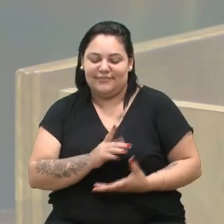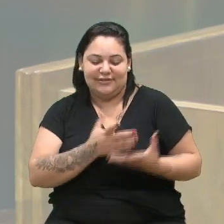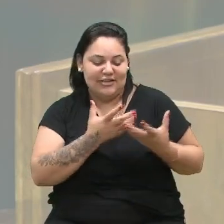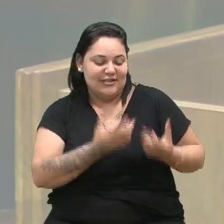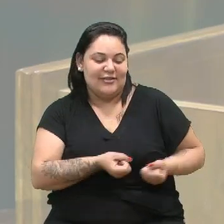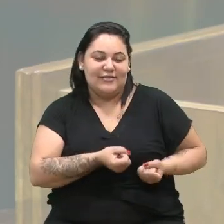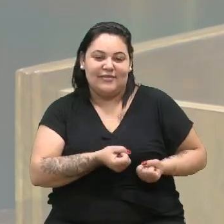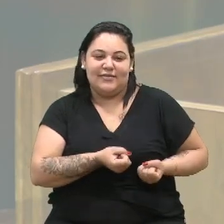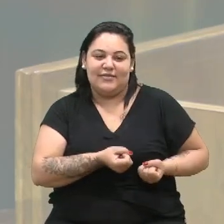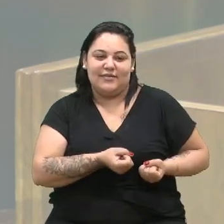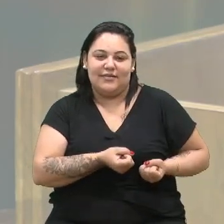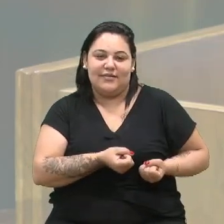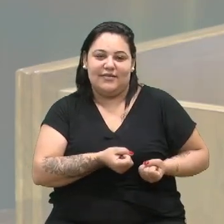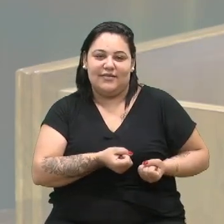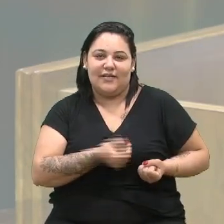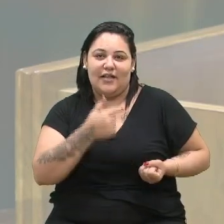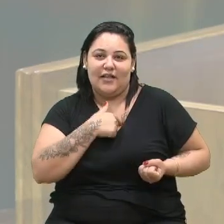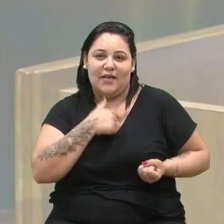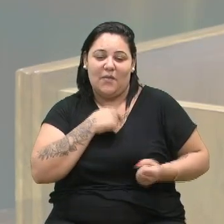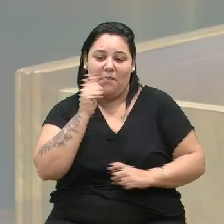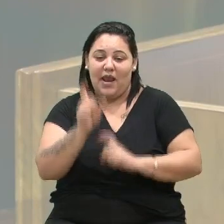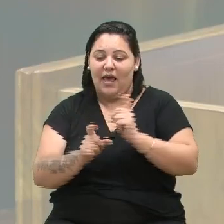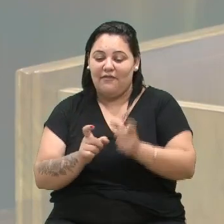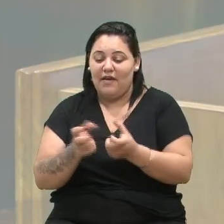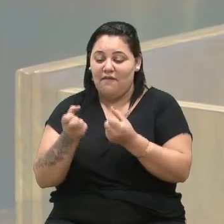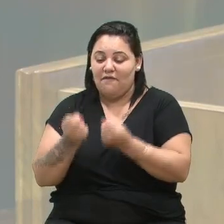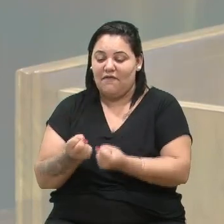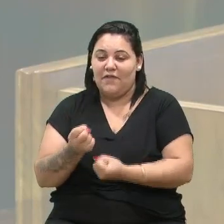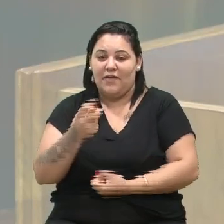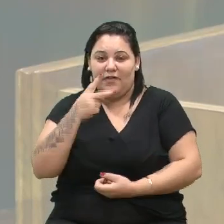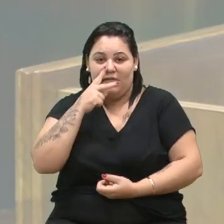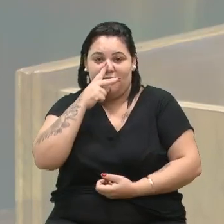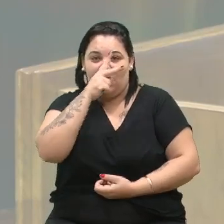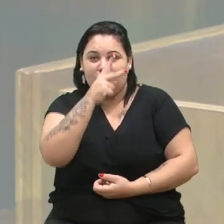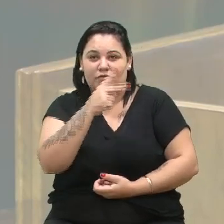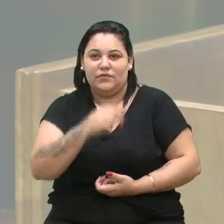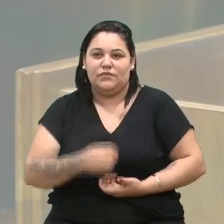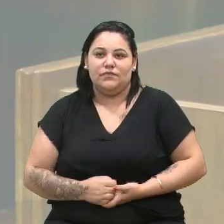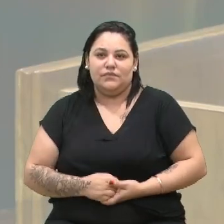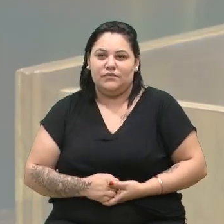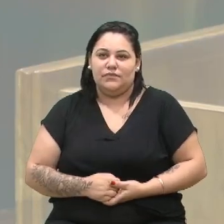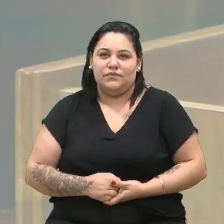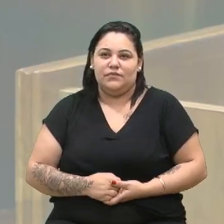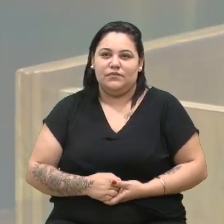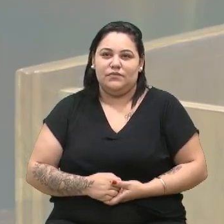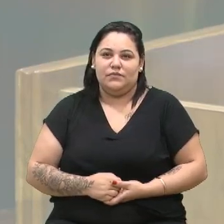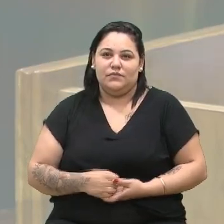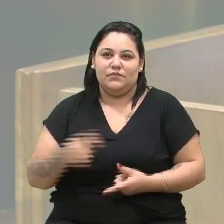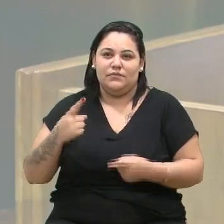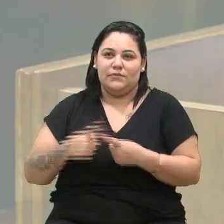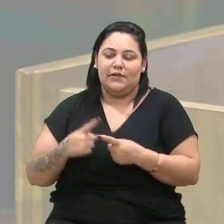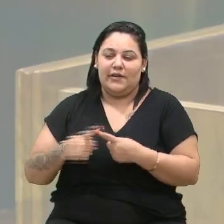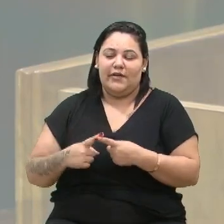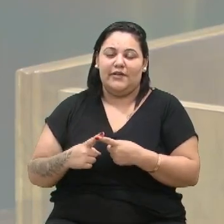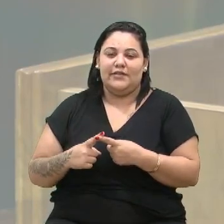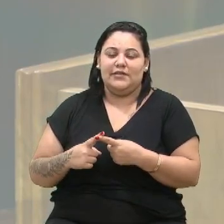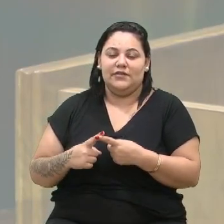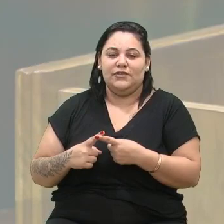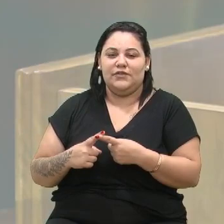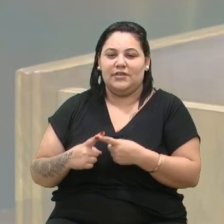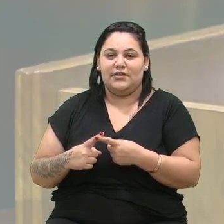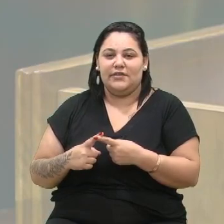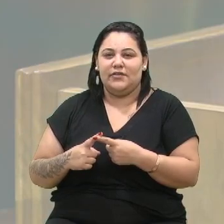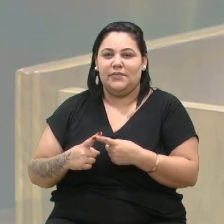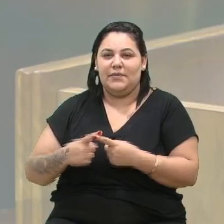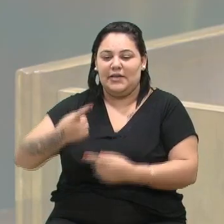palavras firmes e fortes e de posicionamentos fortes, porque o eleitor tem que ter esse cuidado. Não é vir